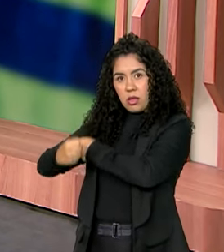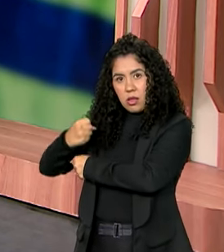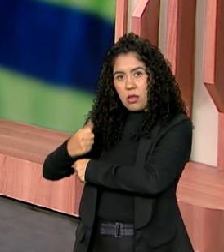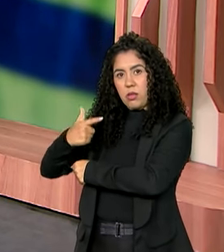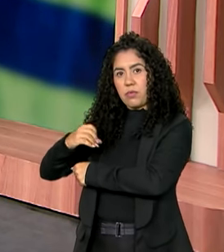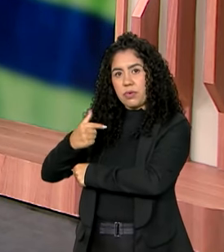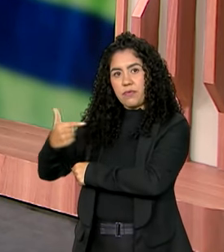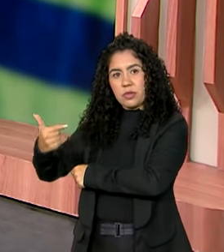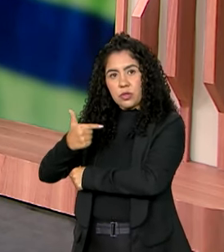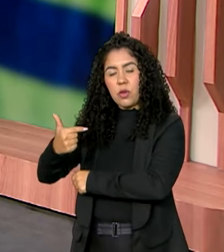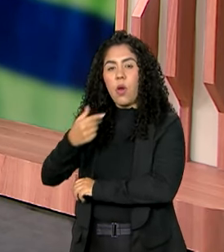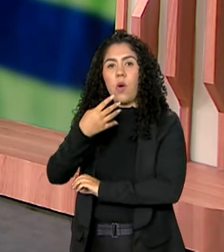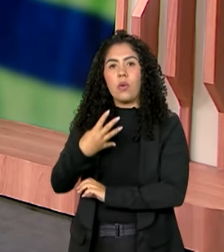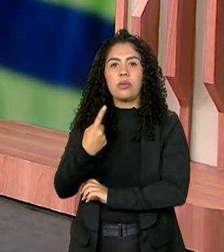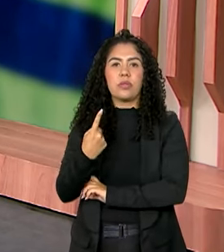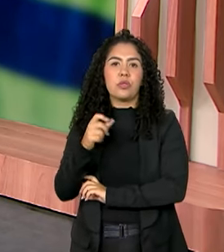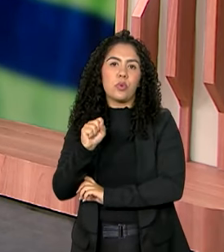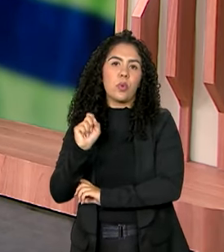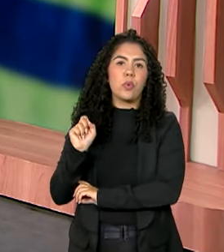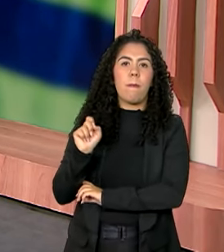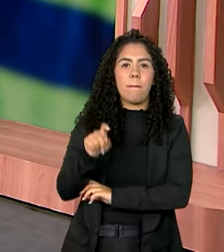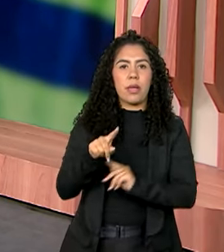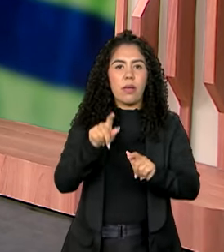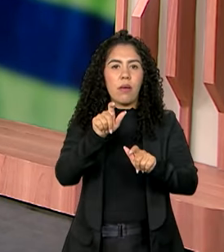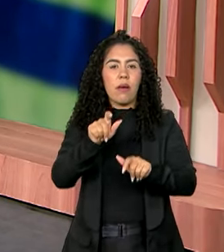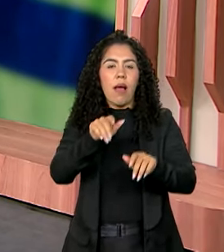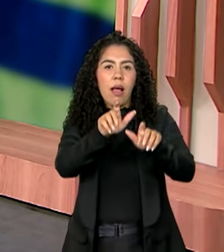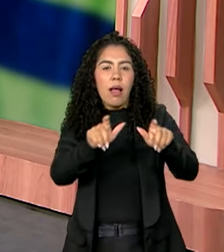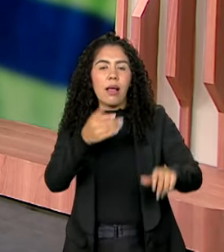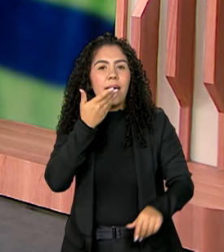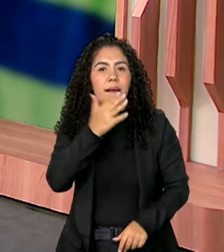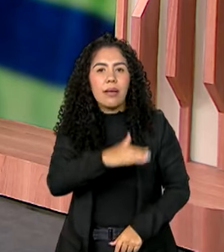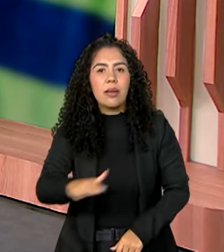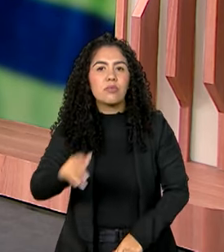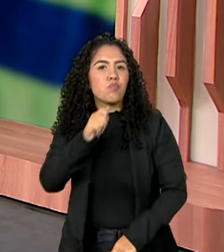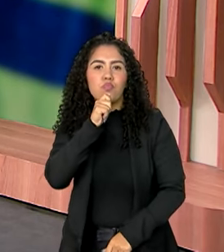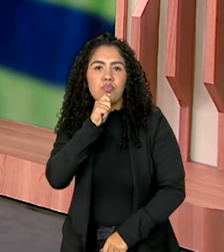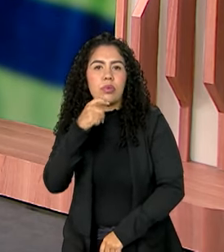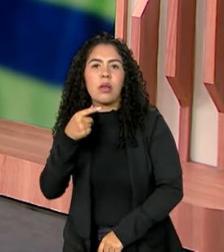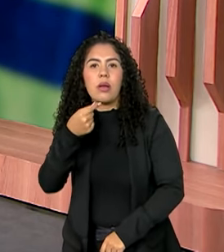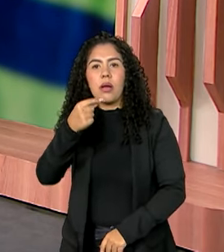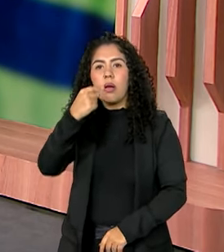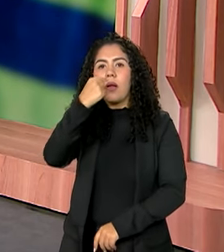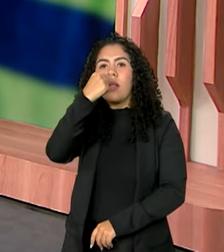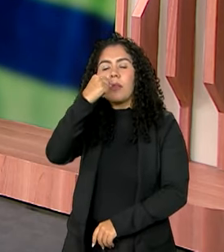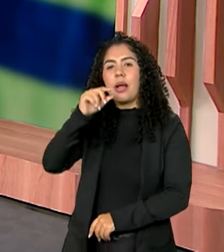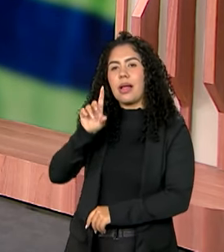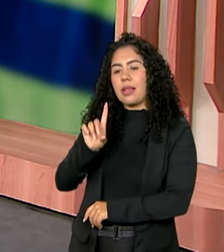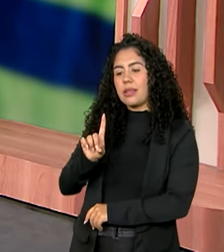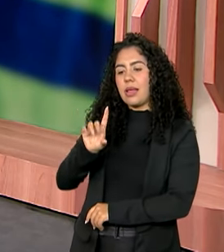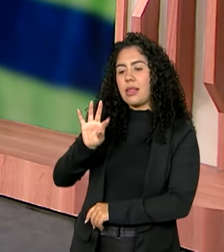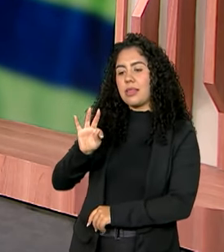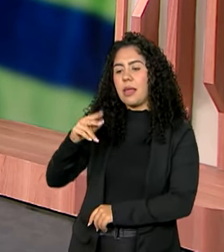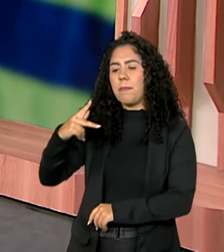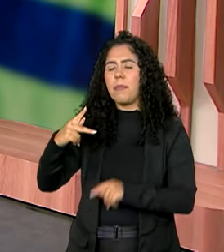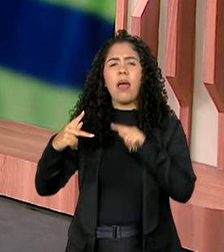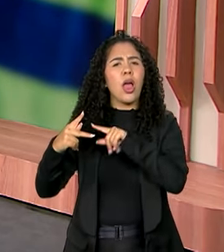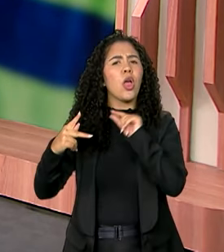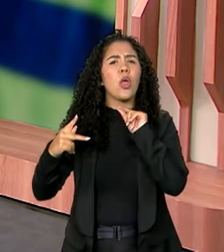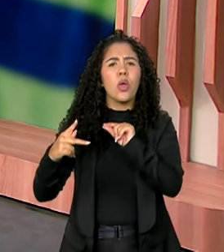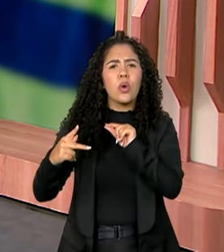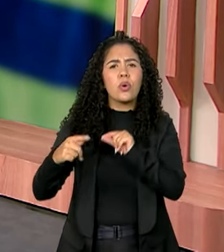418 mil crianças não haviam tomado a primeira dose da DTP, aquela vacina que protege contra a